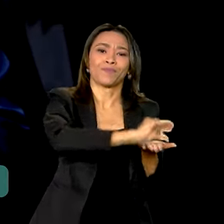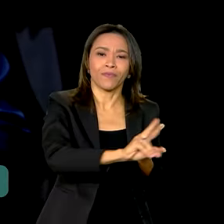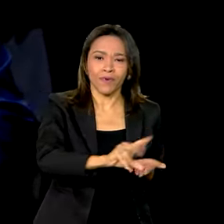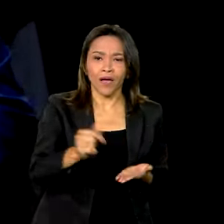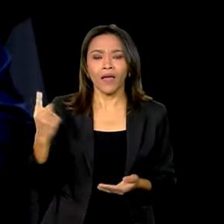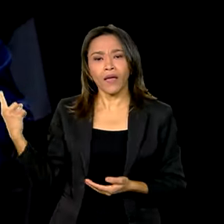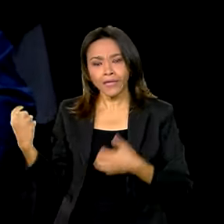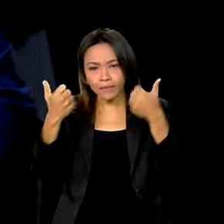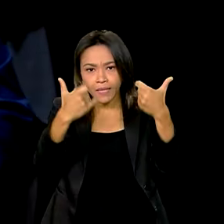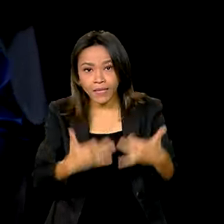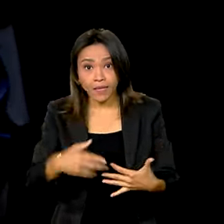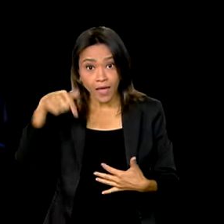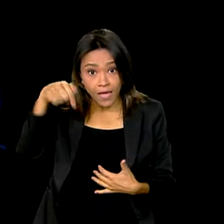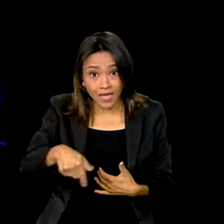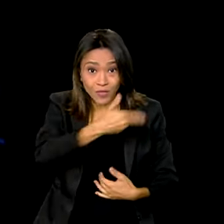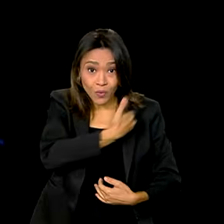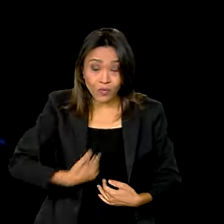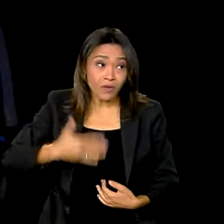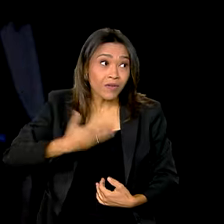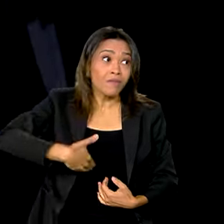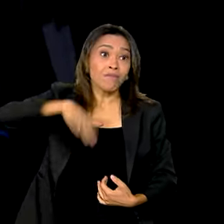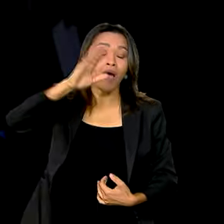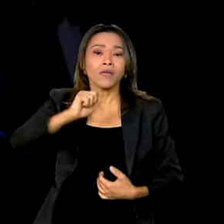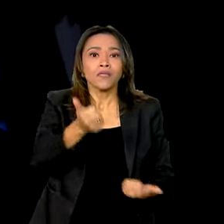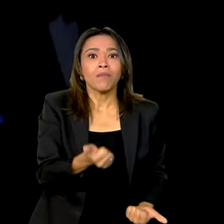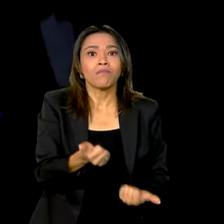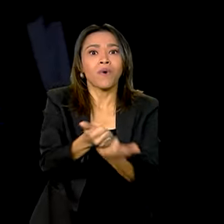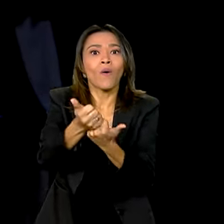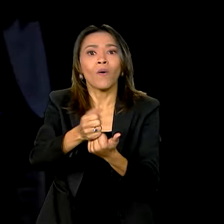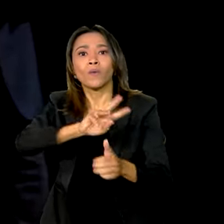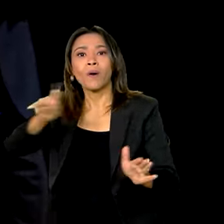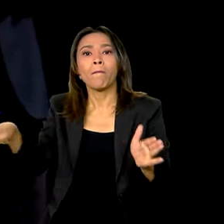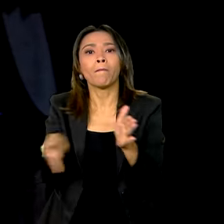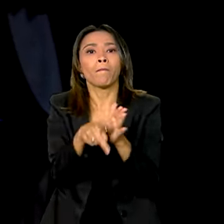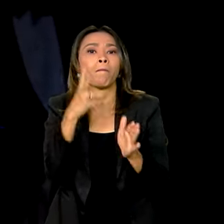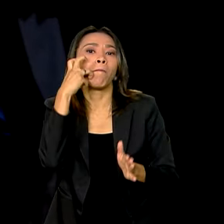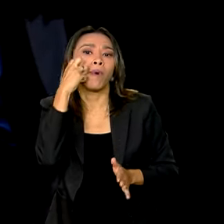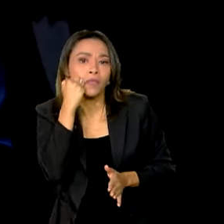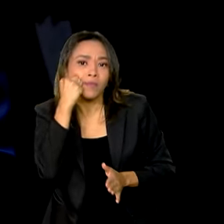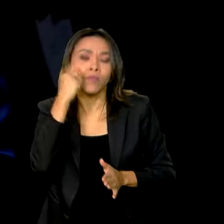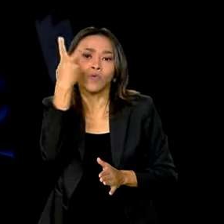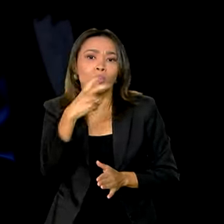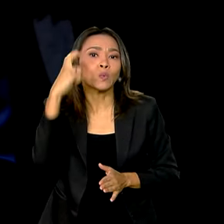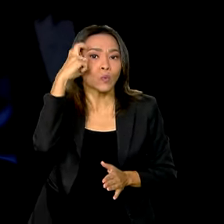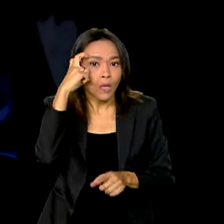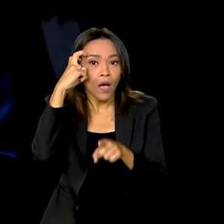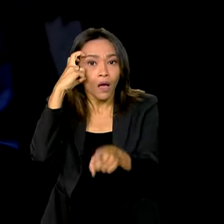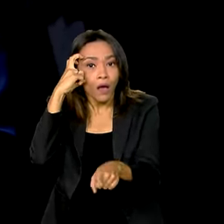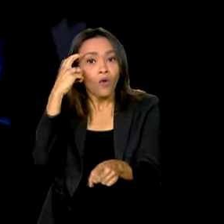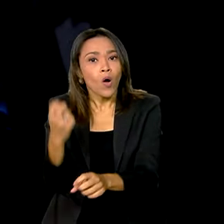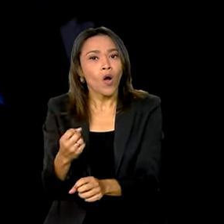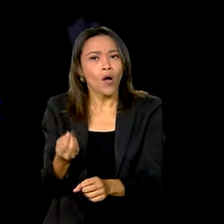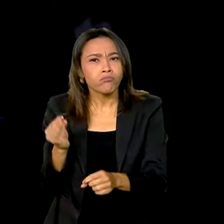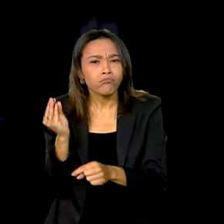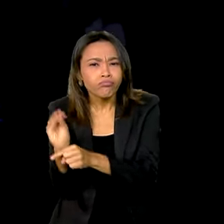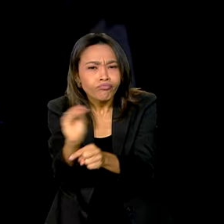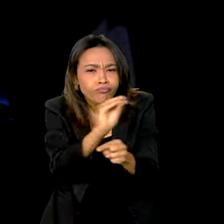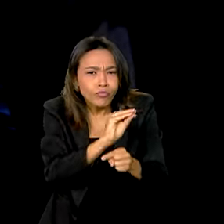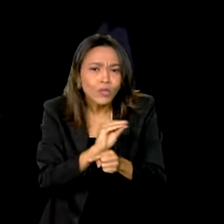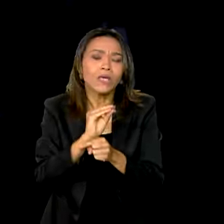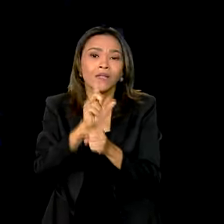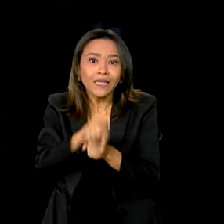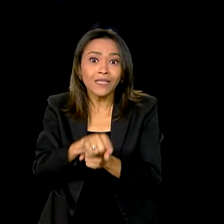mais investiu e investe em patrimônio cultural através dessas obras, que isso gera muito emprego.